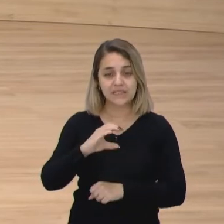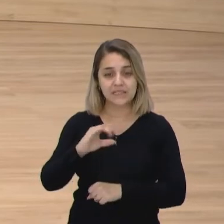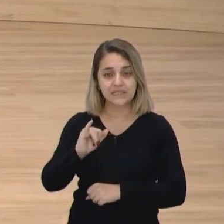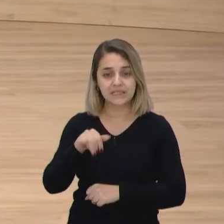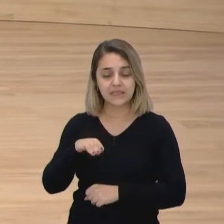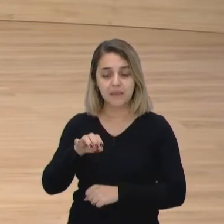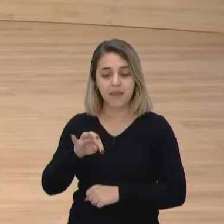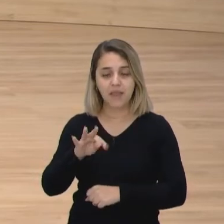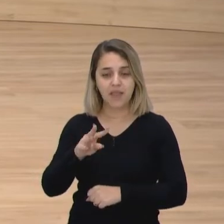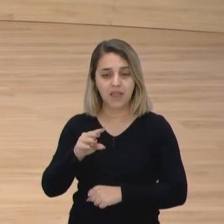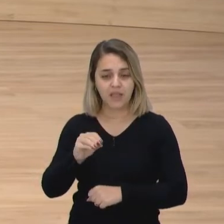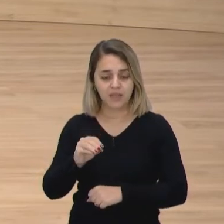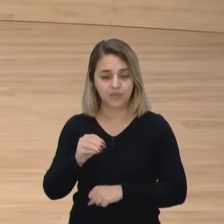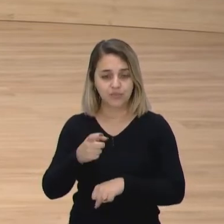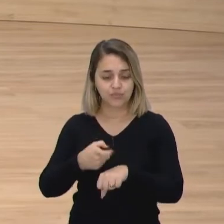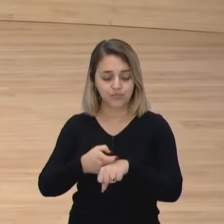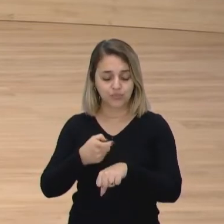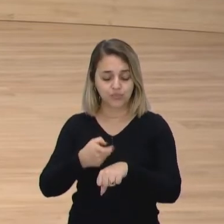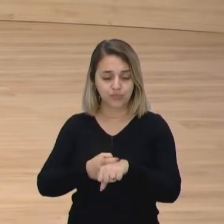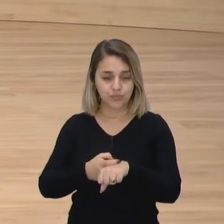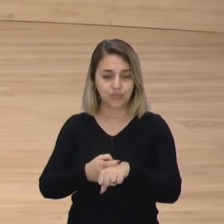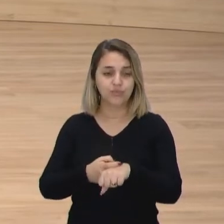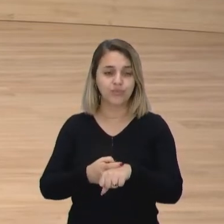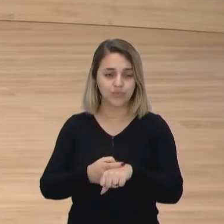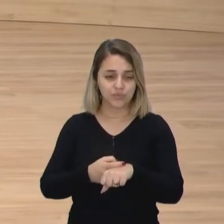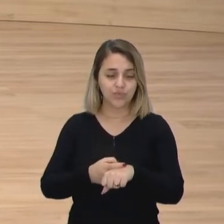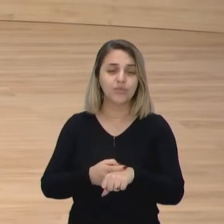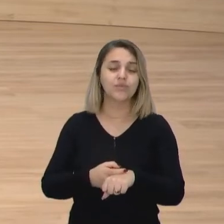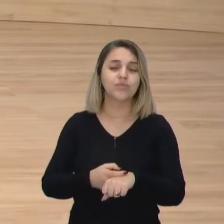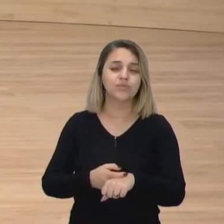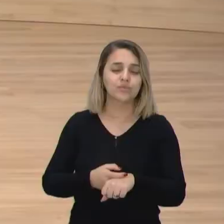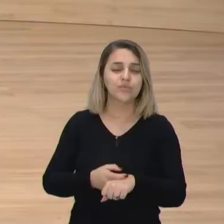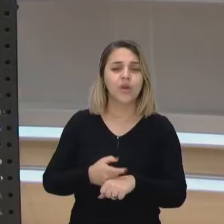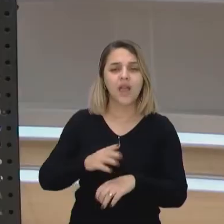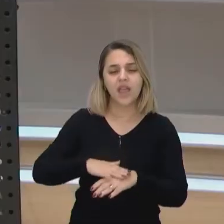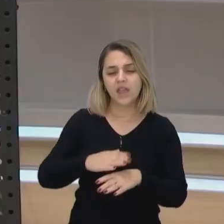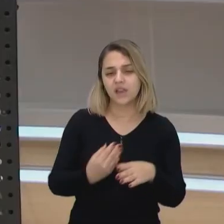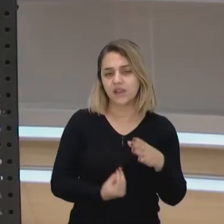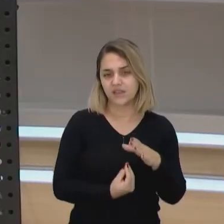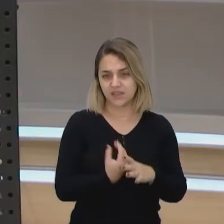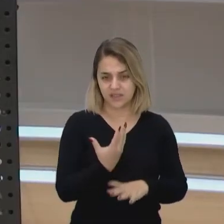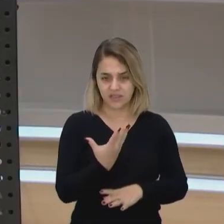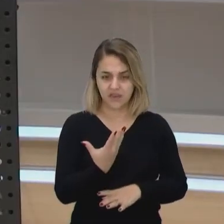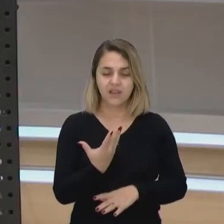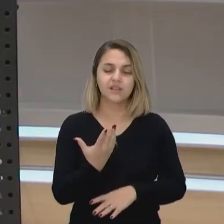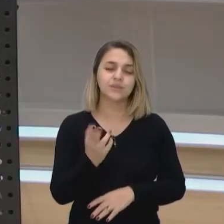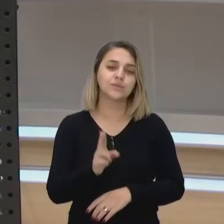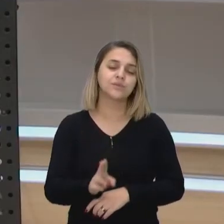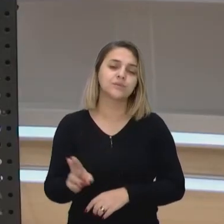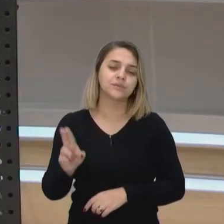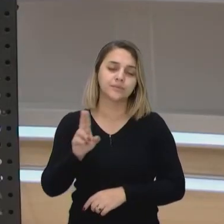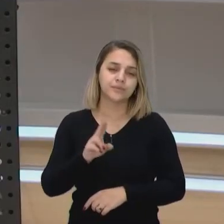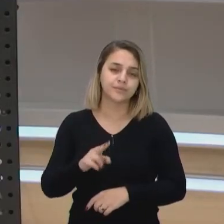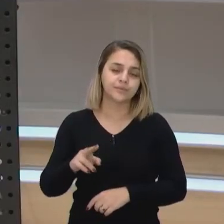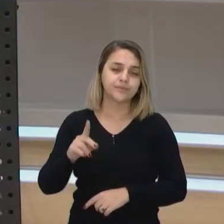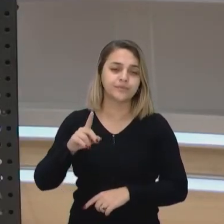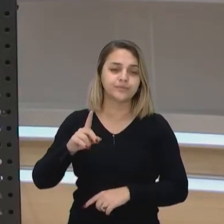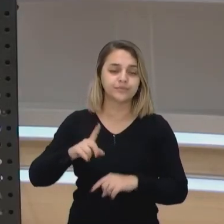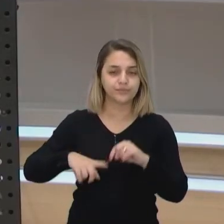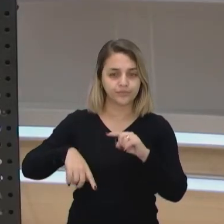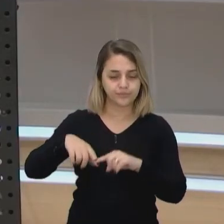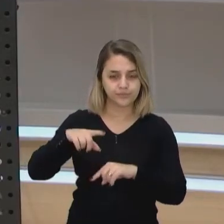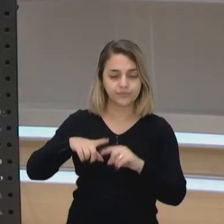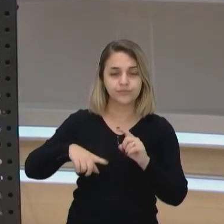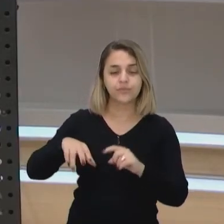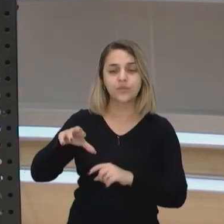é construído, elaborado a partir de resíduos orgânicos, né? Que, como o